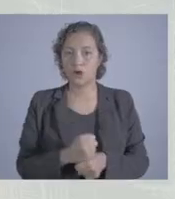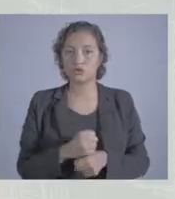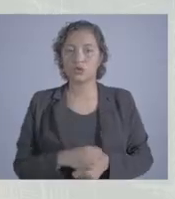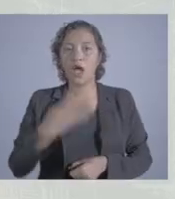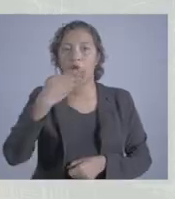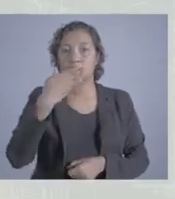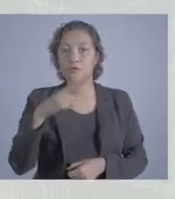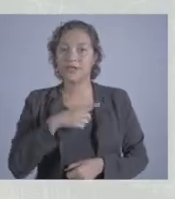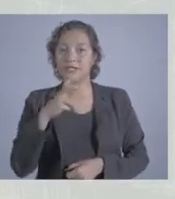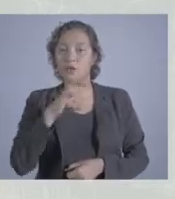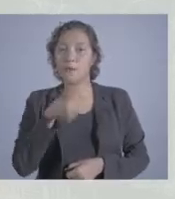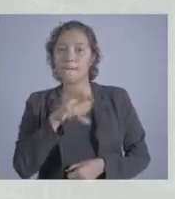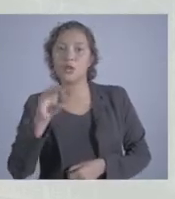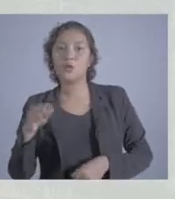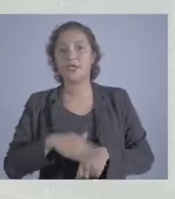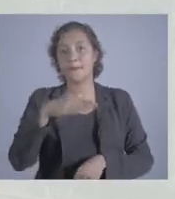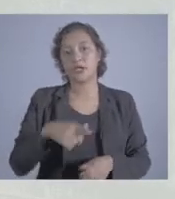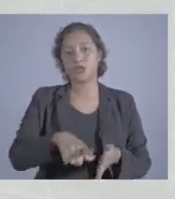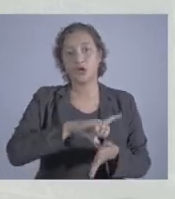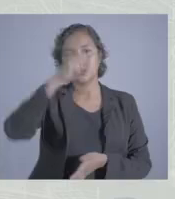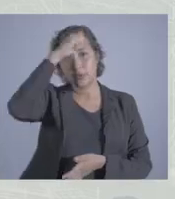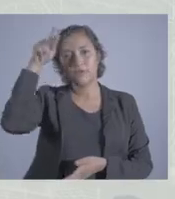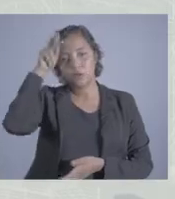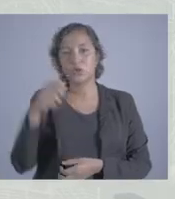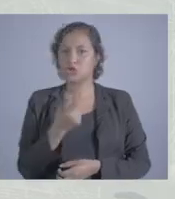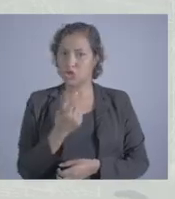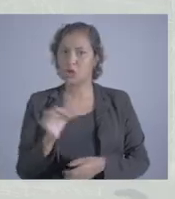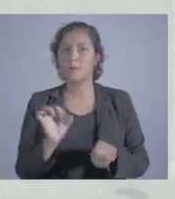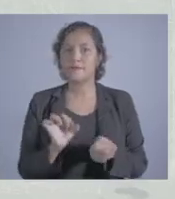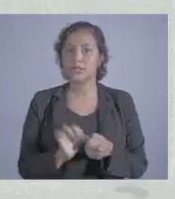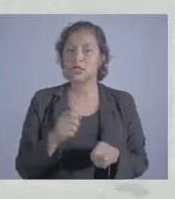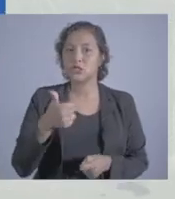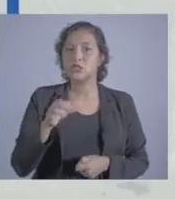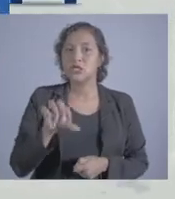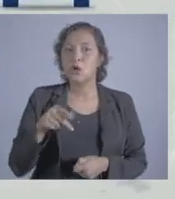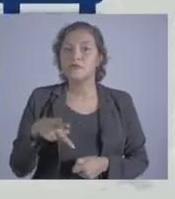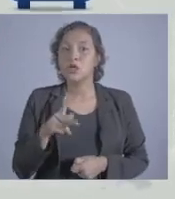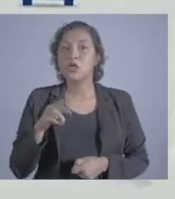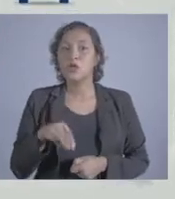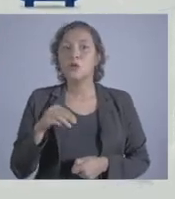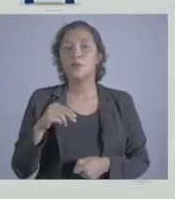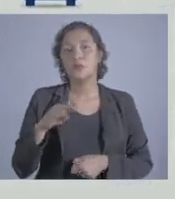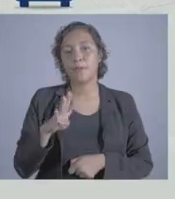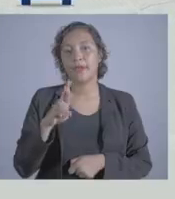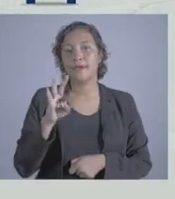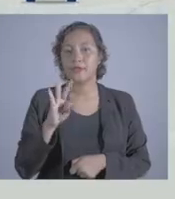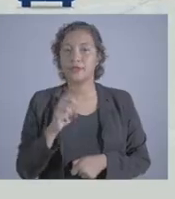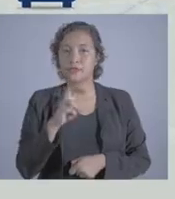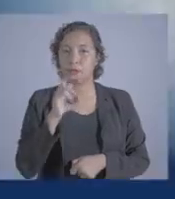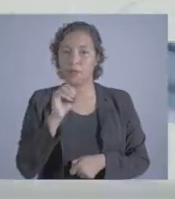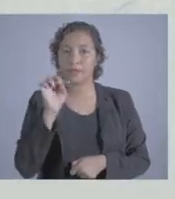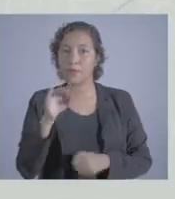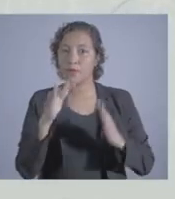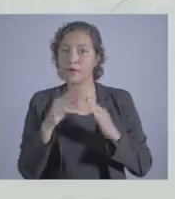4 anos de gestão, Arthur terá 5 bilhões a mais que a gestão anterior. É dinheiro suficiente para construir todos os 19 quilômetros de